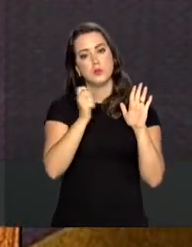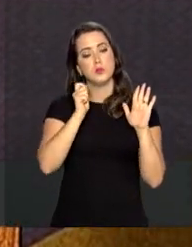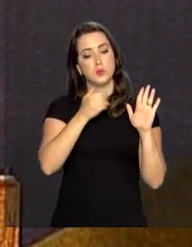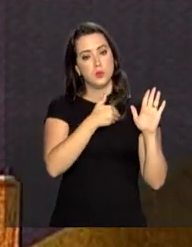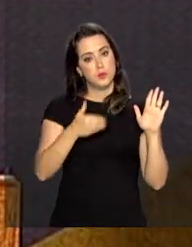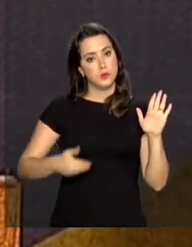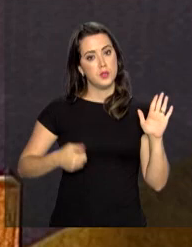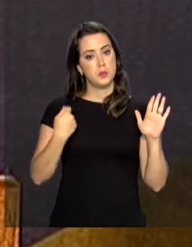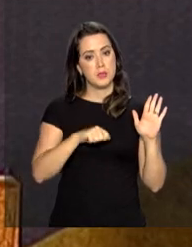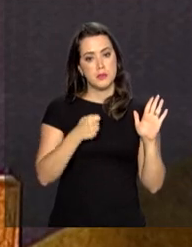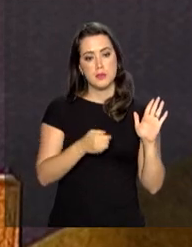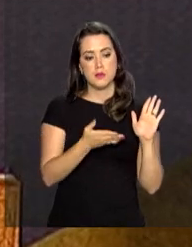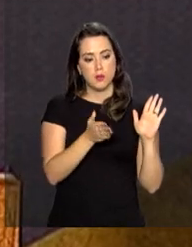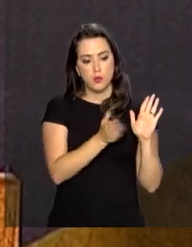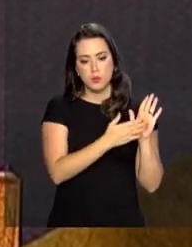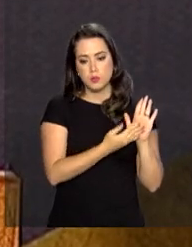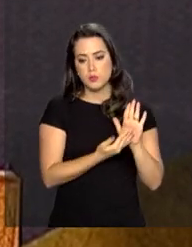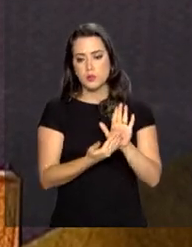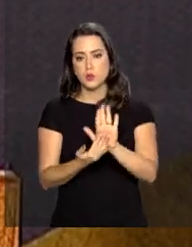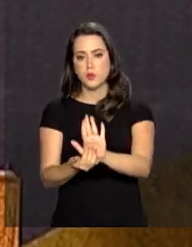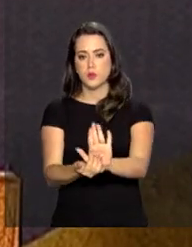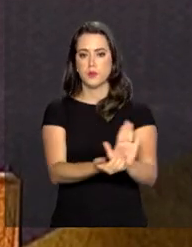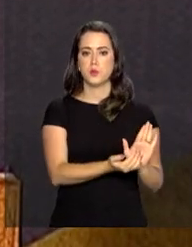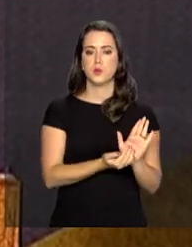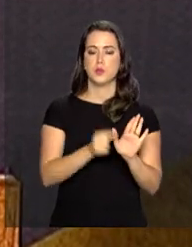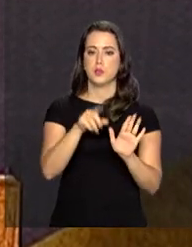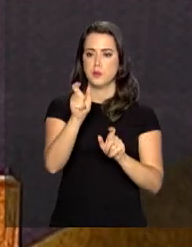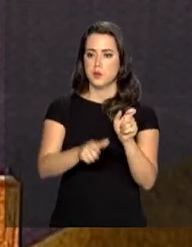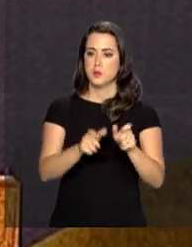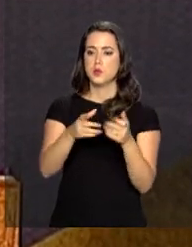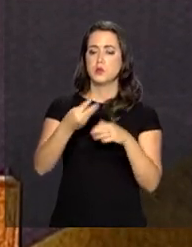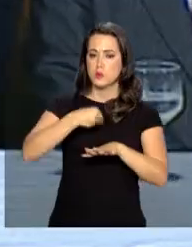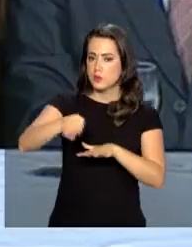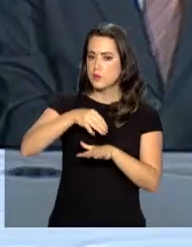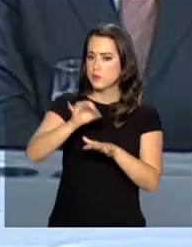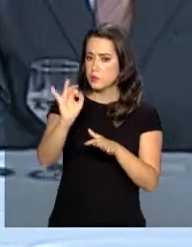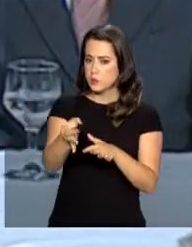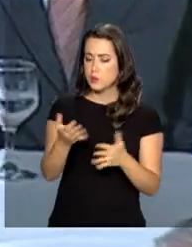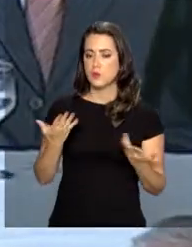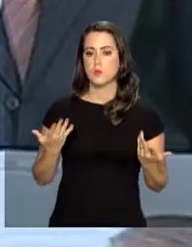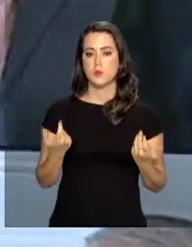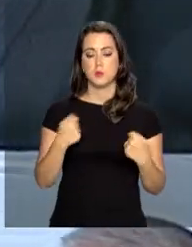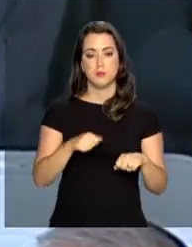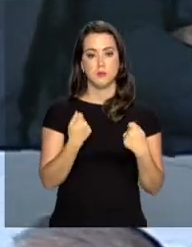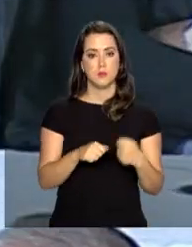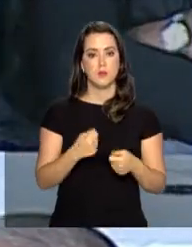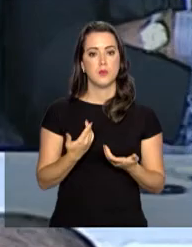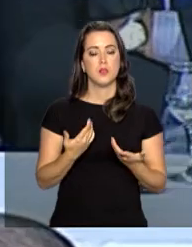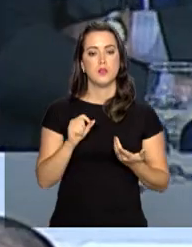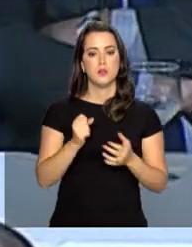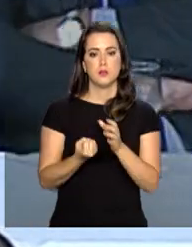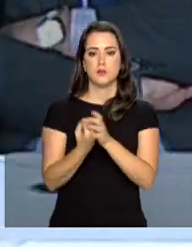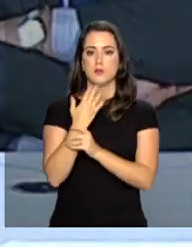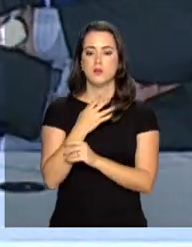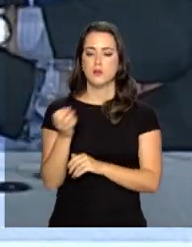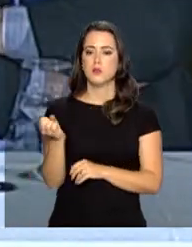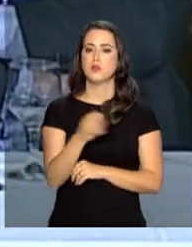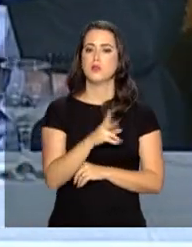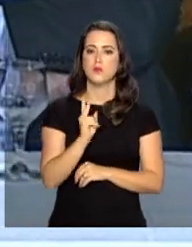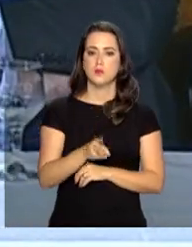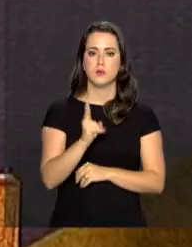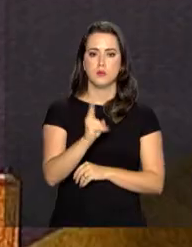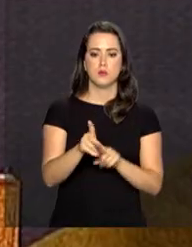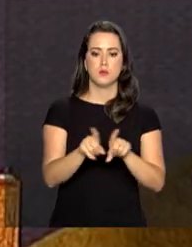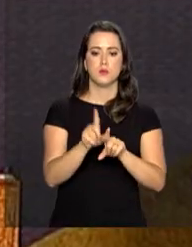público deveria disponibilizar ao cidadão as informações sobre os seus atos, a obrigatoriedade de criar e atualizar